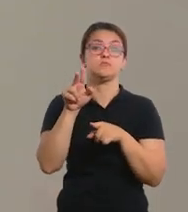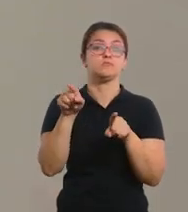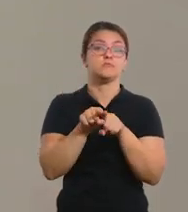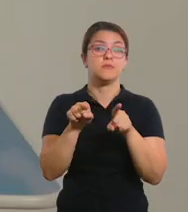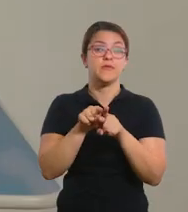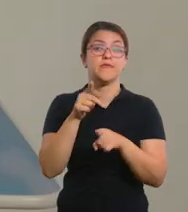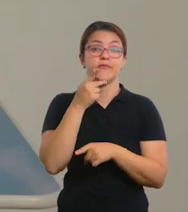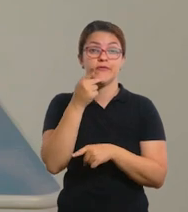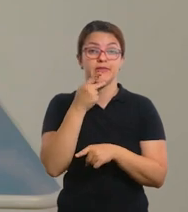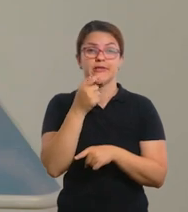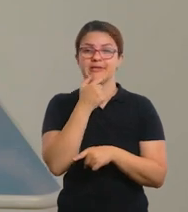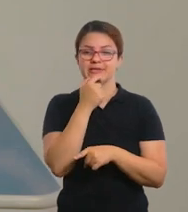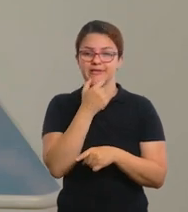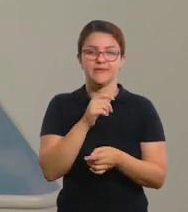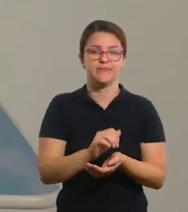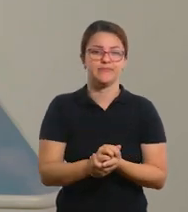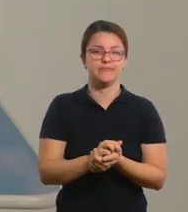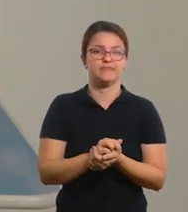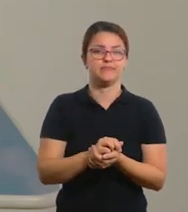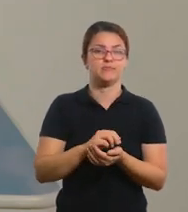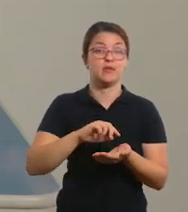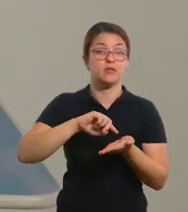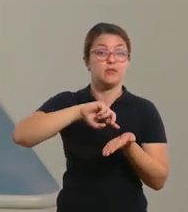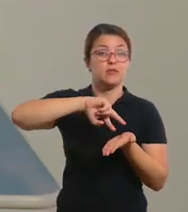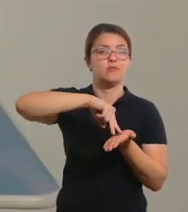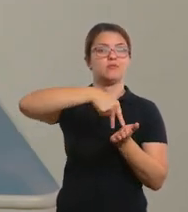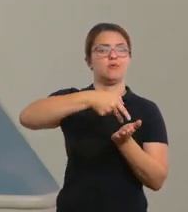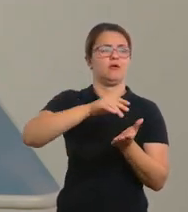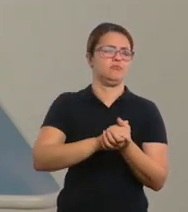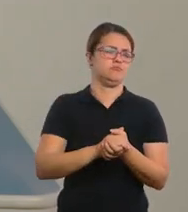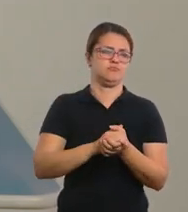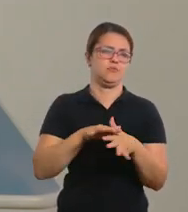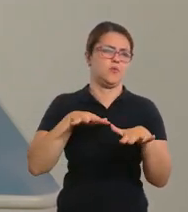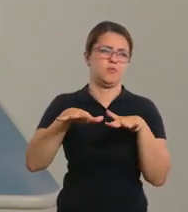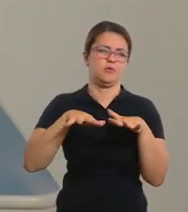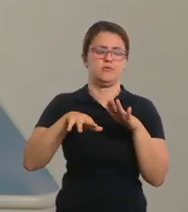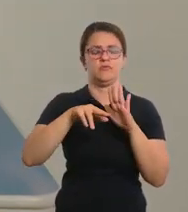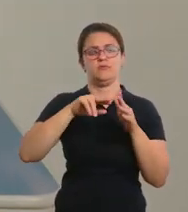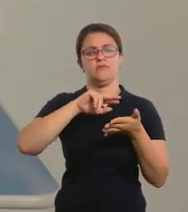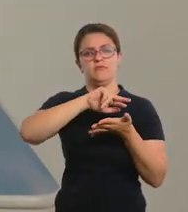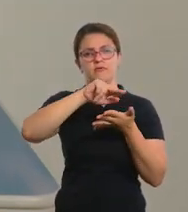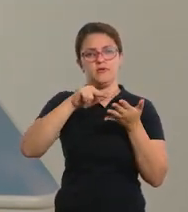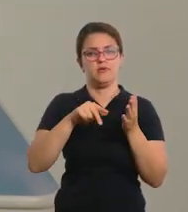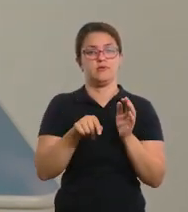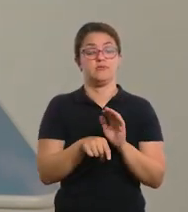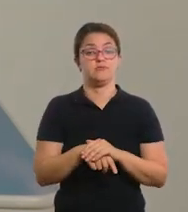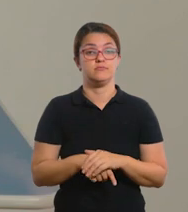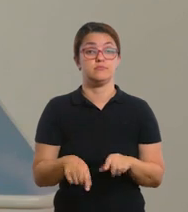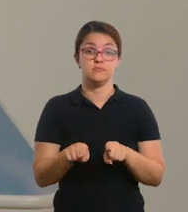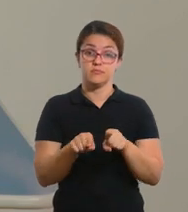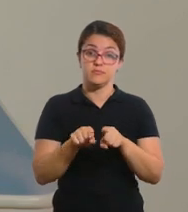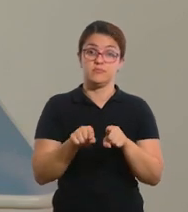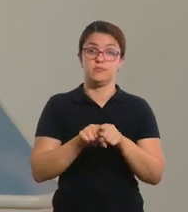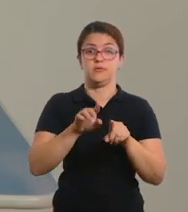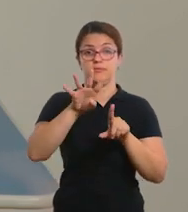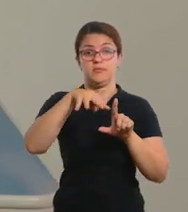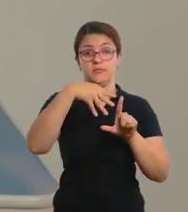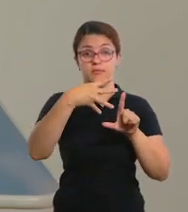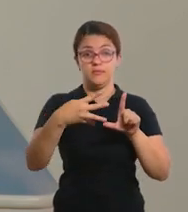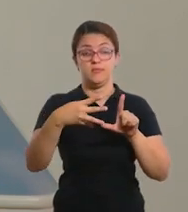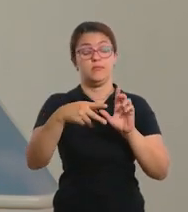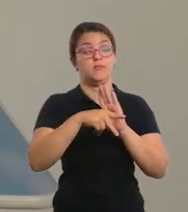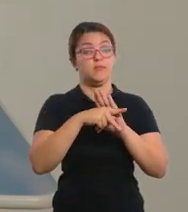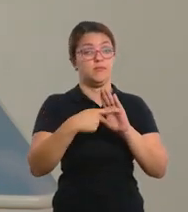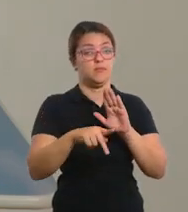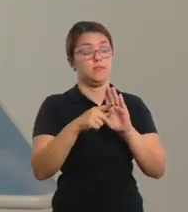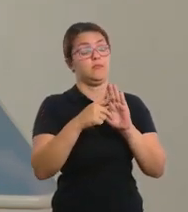movimento. Como turn around, get up, etc. Essa tabela vai estar disponível para vocês no site Lição de Casa.